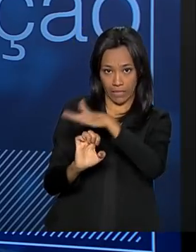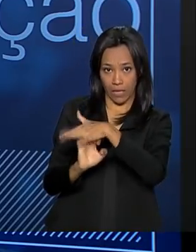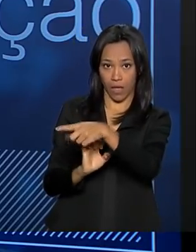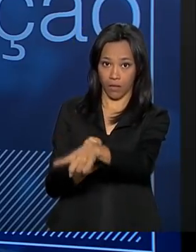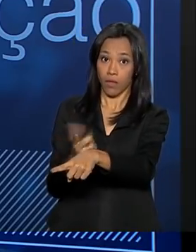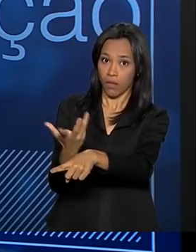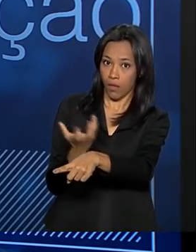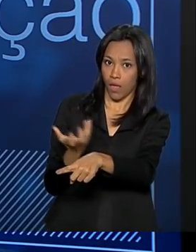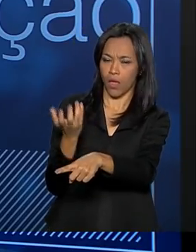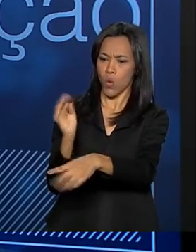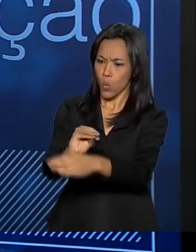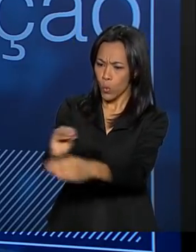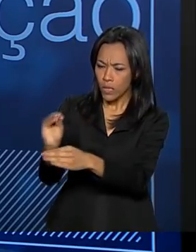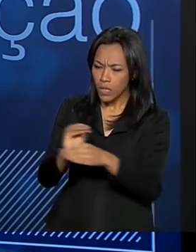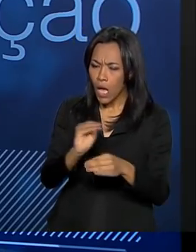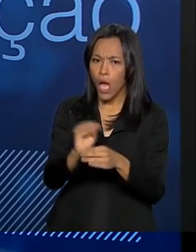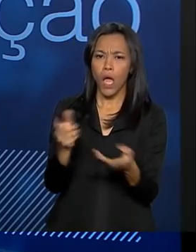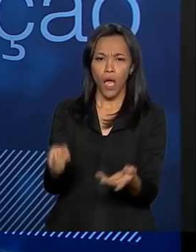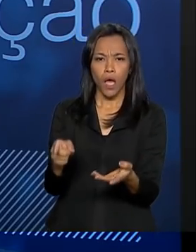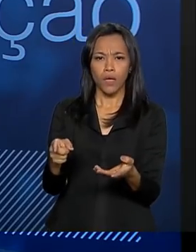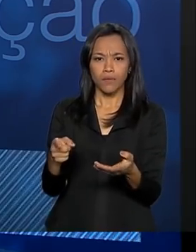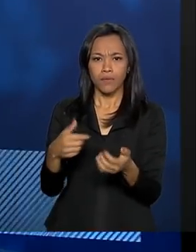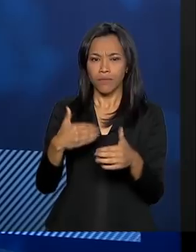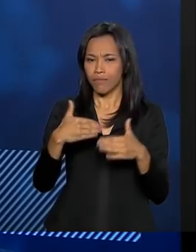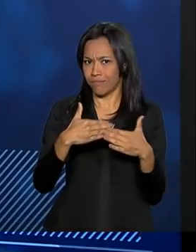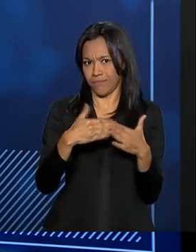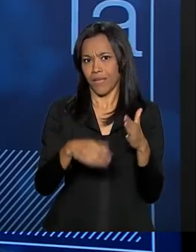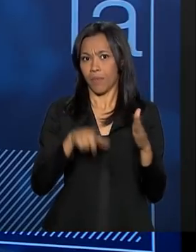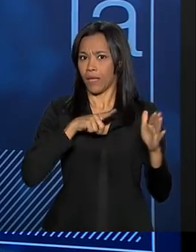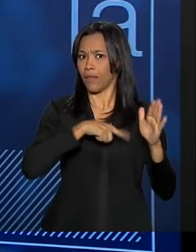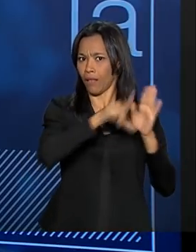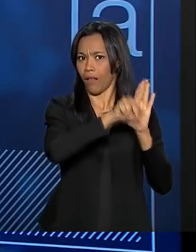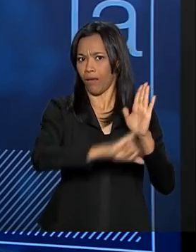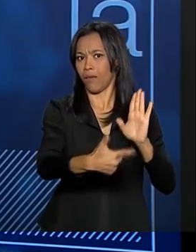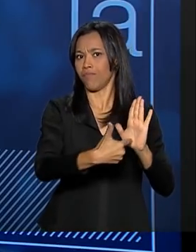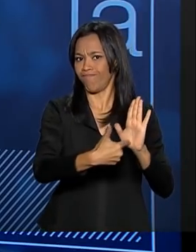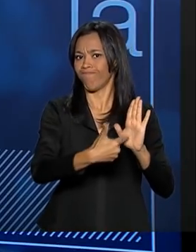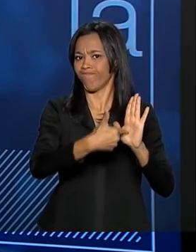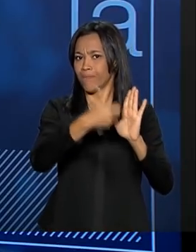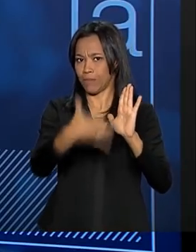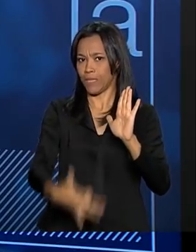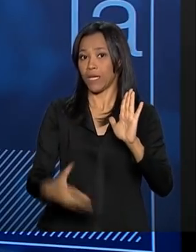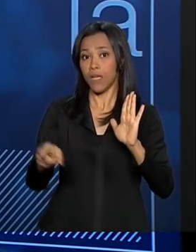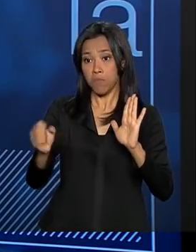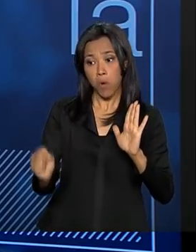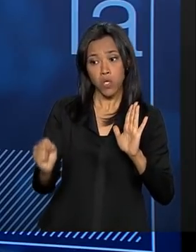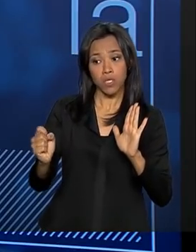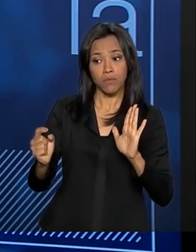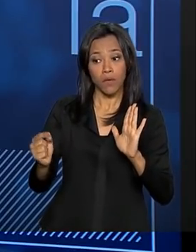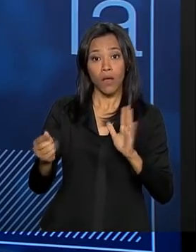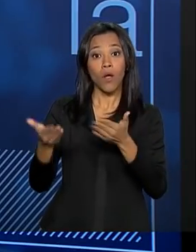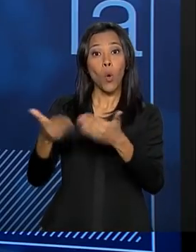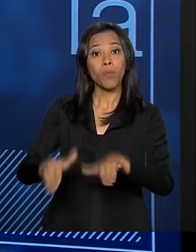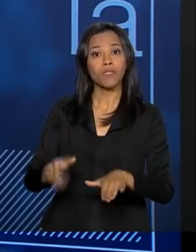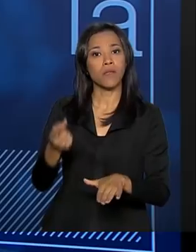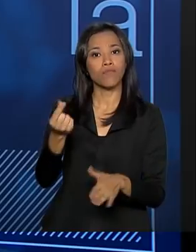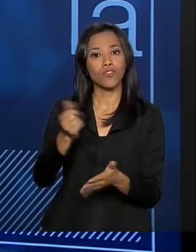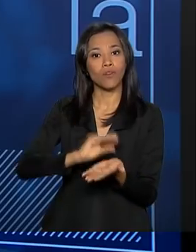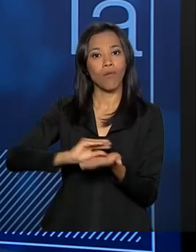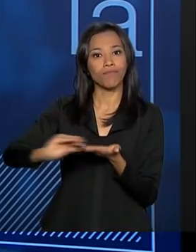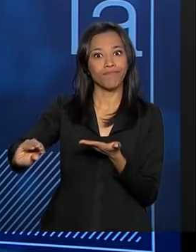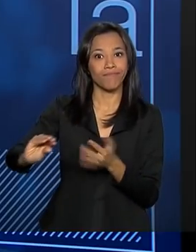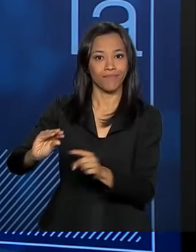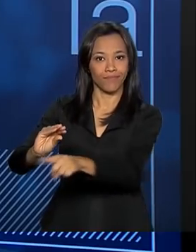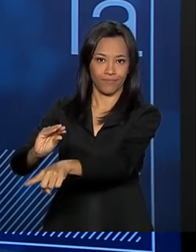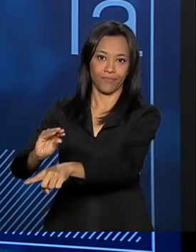uma conservação até maior do que a previsão legal, ele pode receber algo por isso. Então, a gente está também montando